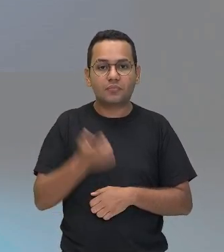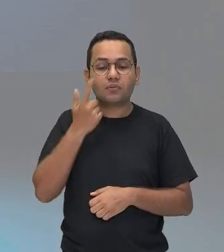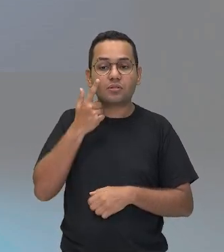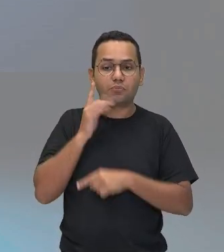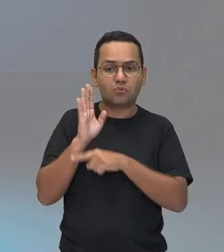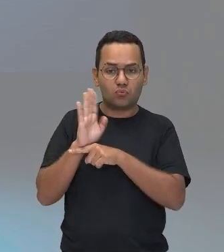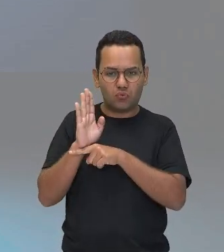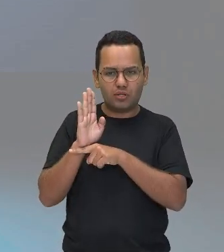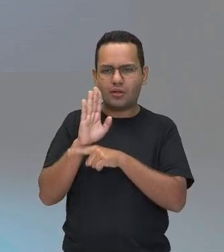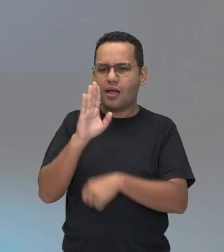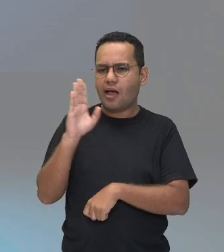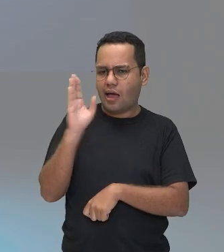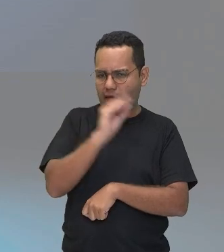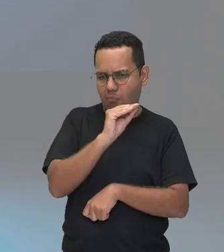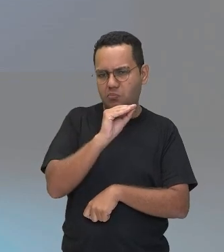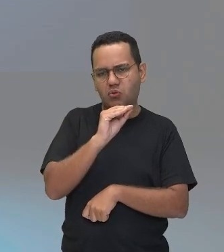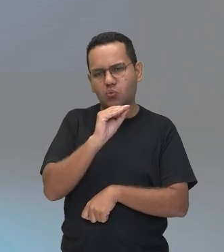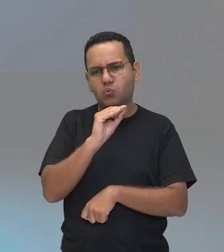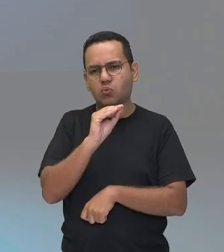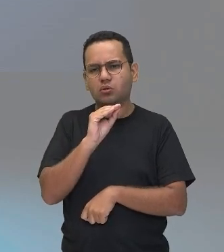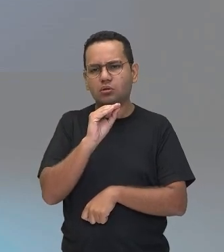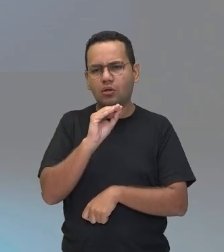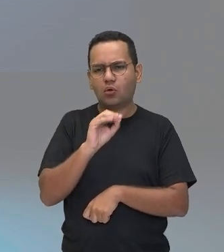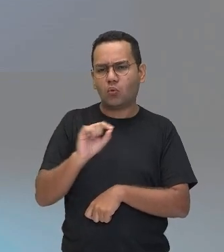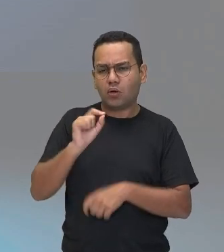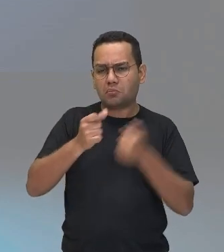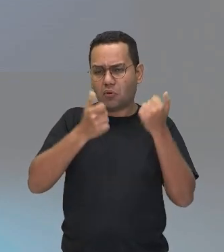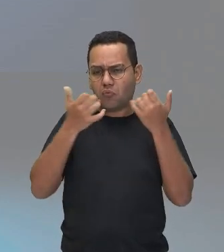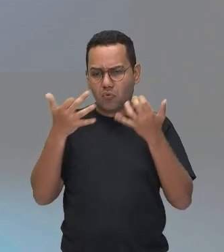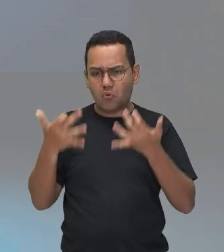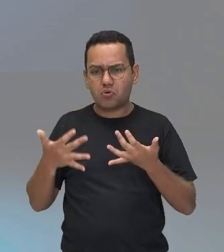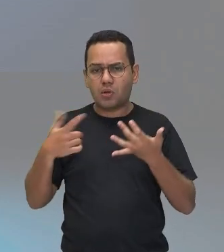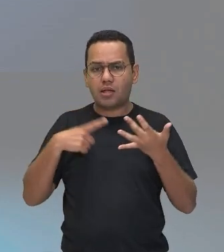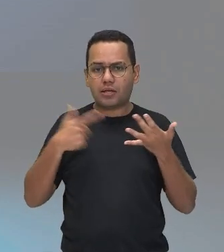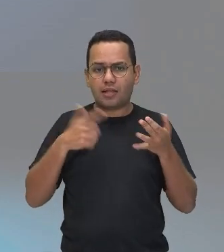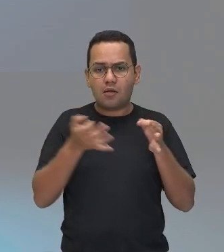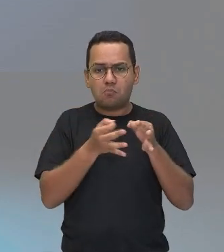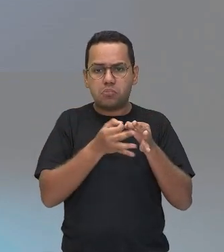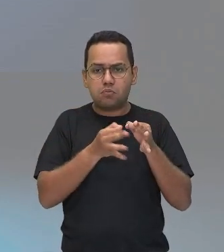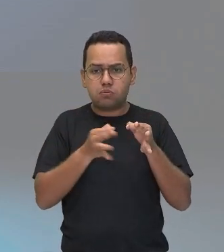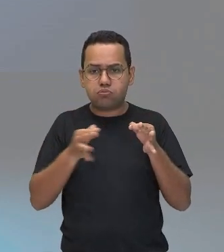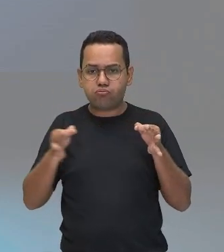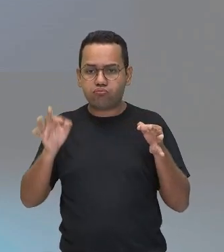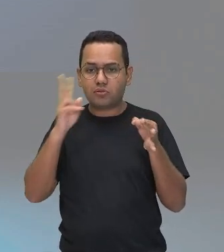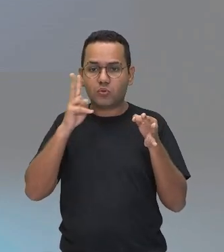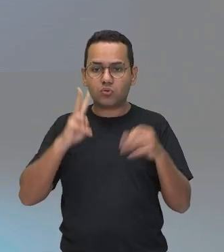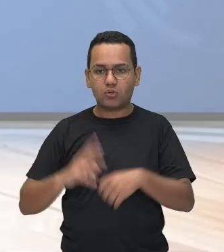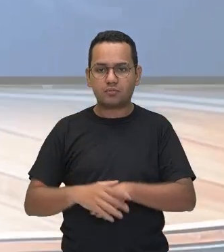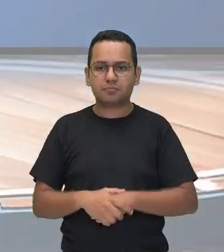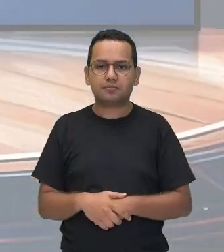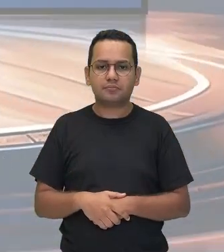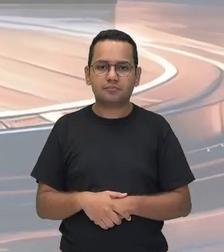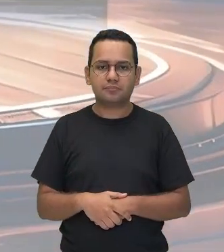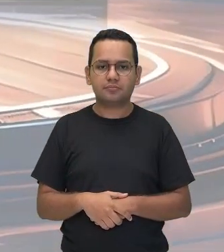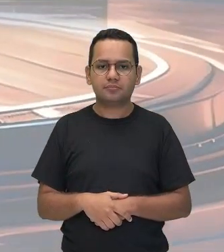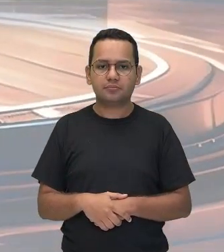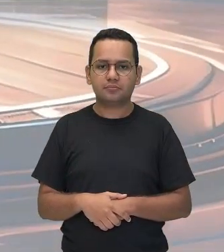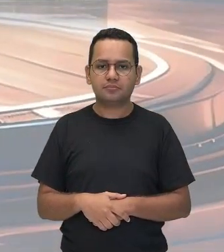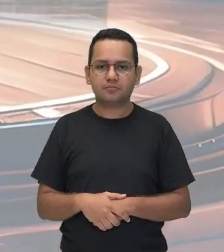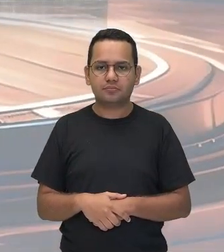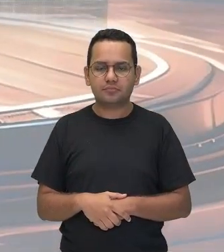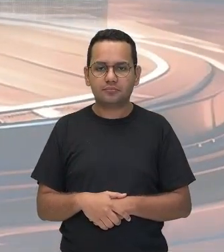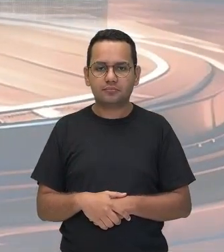rapidinho, que eu fiz, falando dessa progressão da tecnologia no esporte. Olha aí, rapidinho. Turmas,